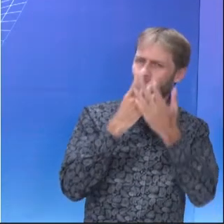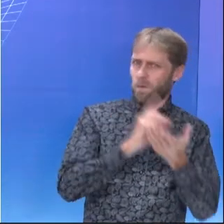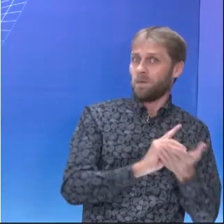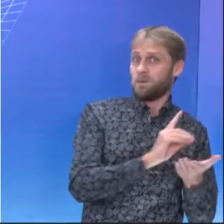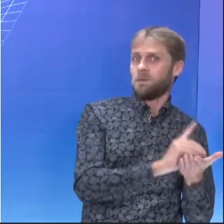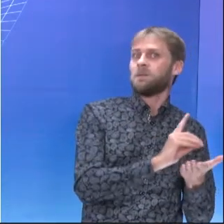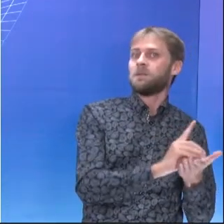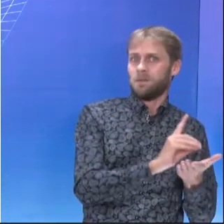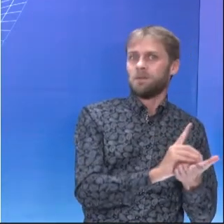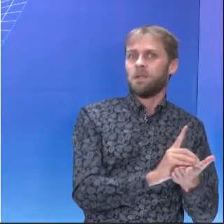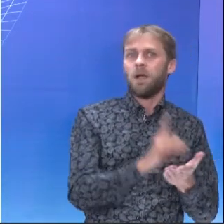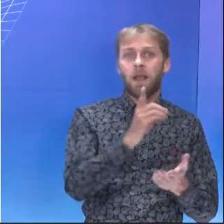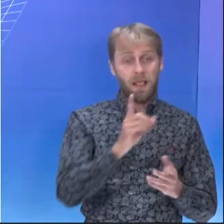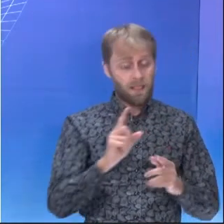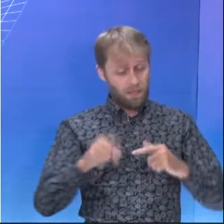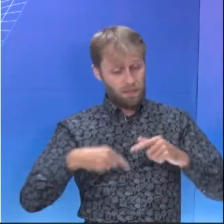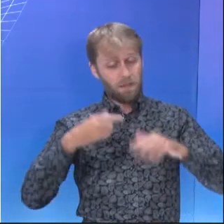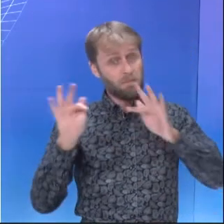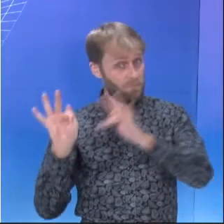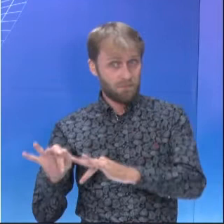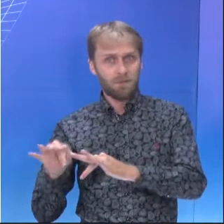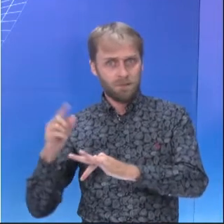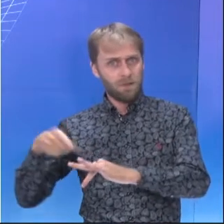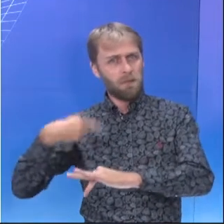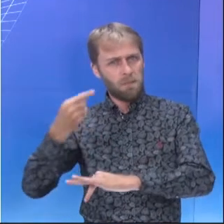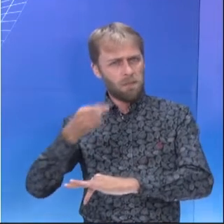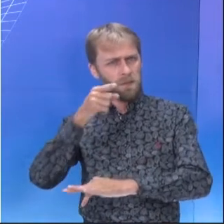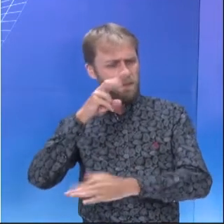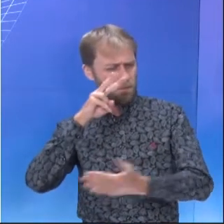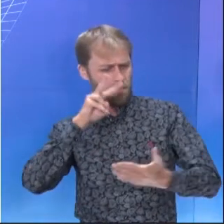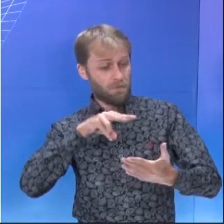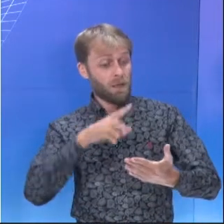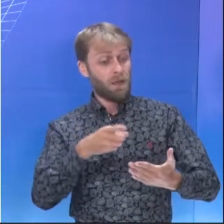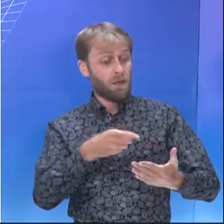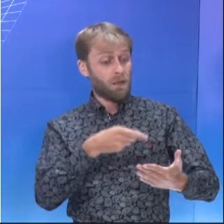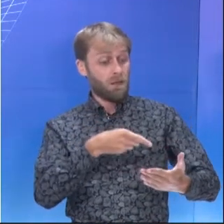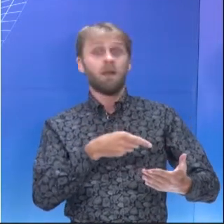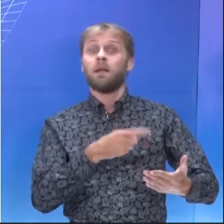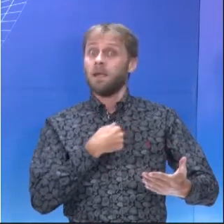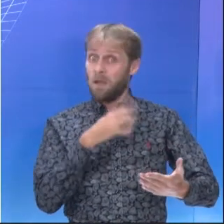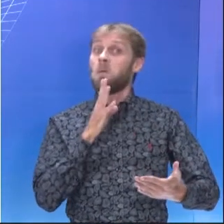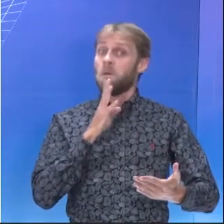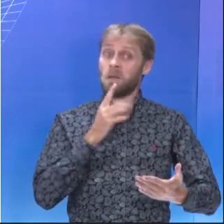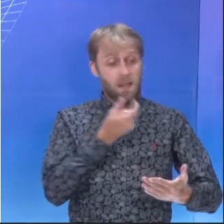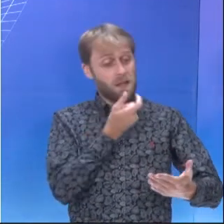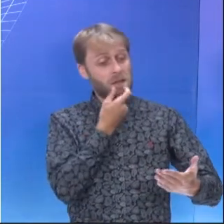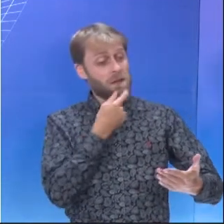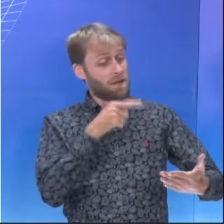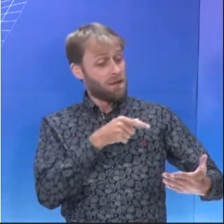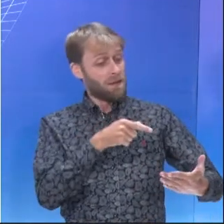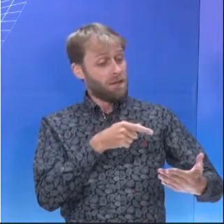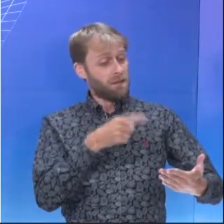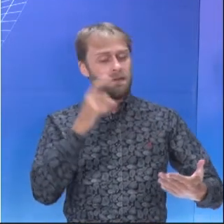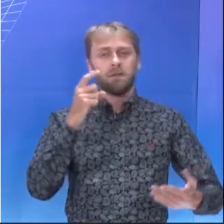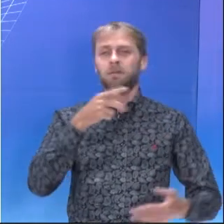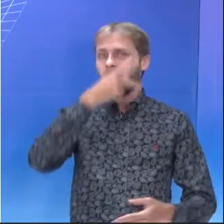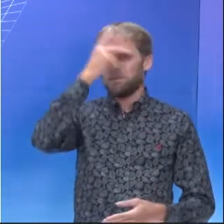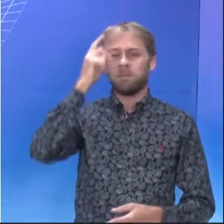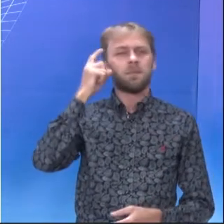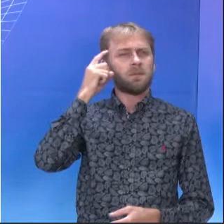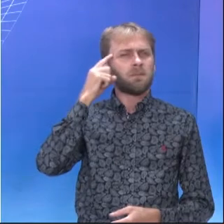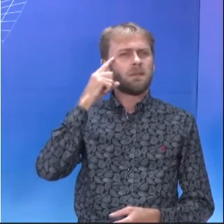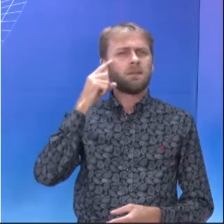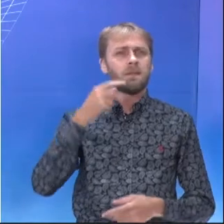conhece. No final, você vai ver que você sabe muito inglês. As pessoas acham que saber inglês é